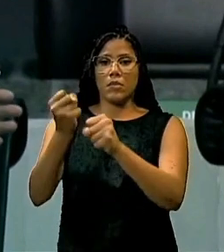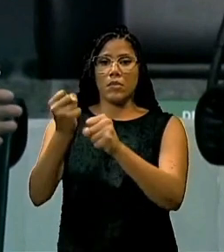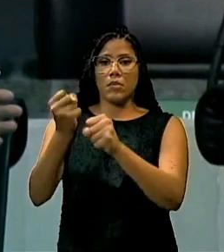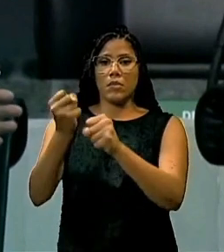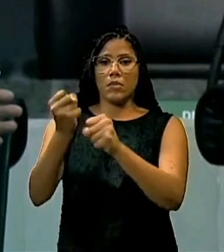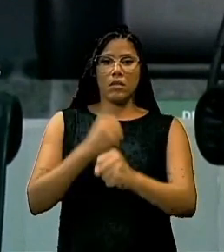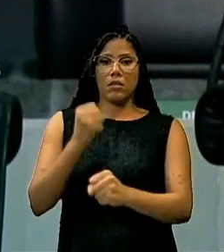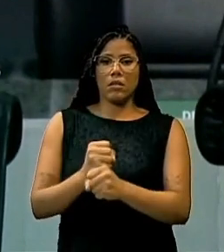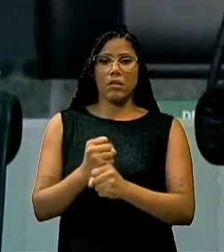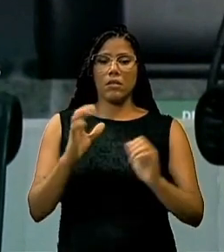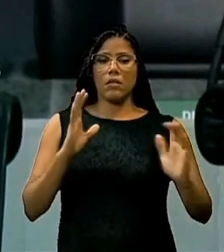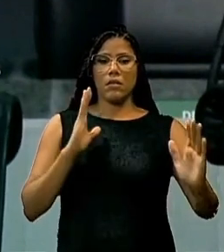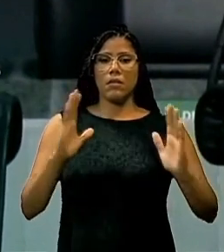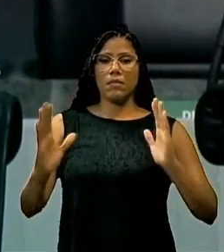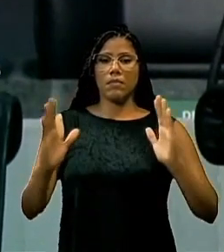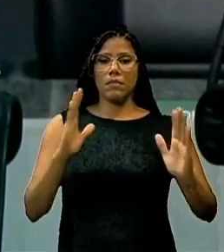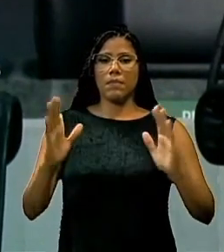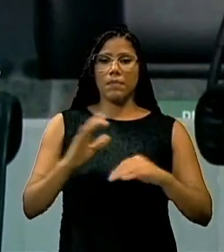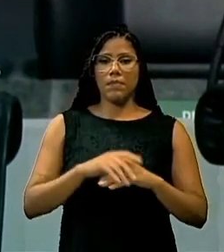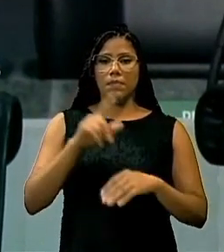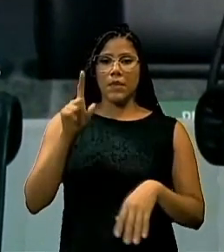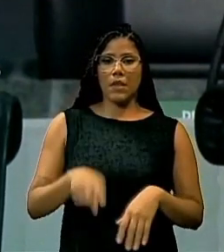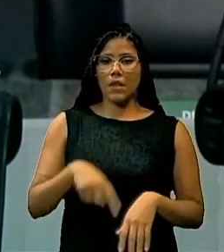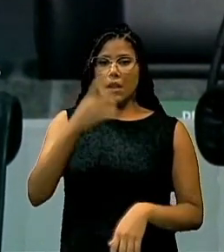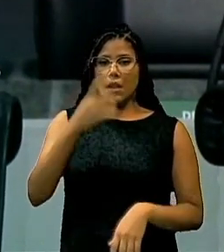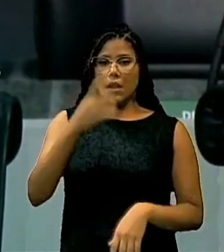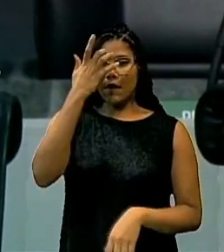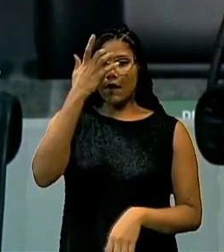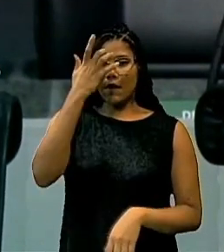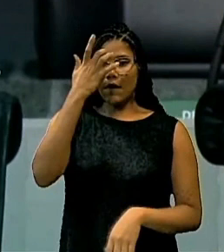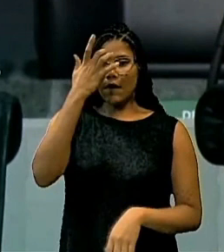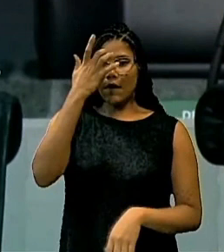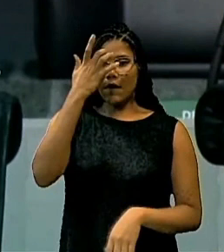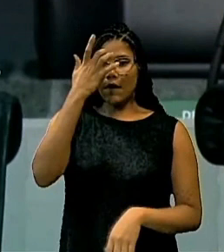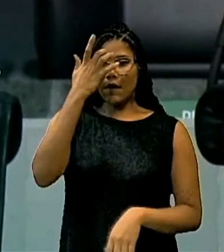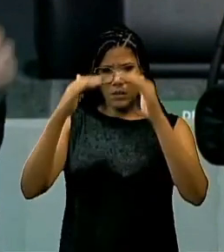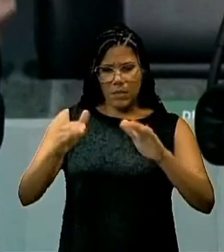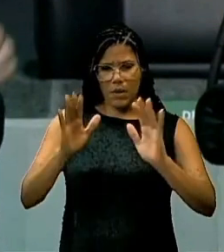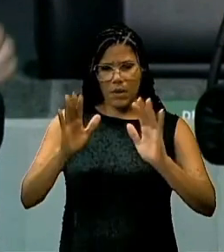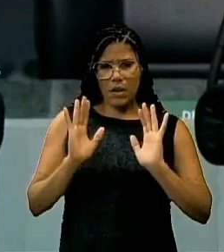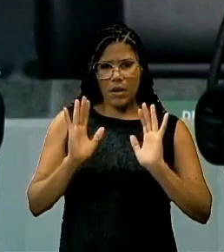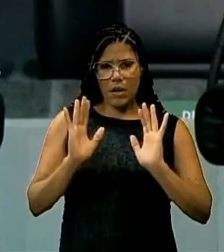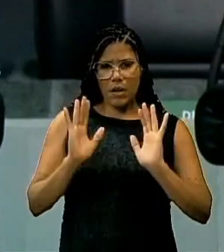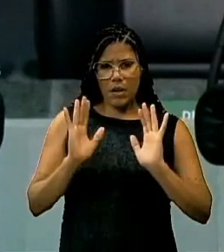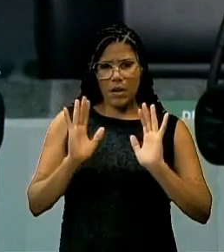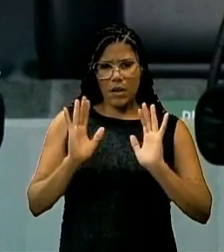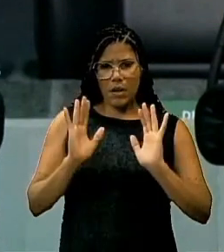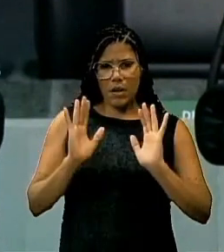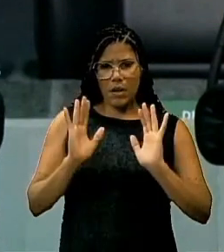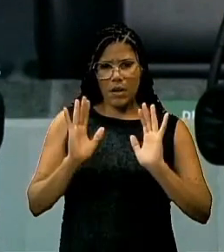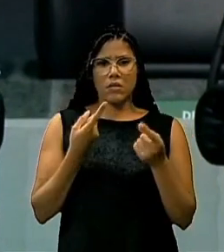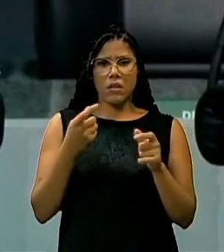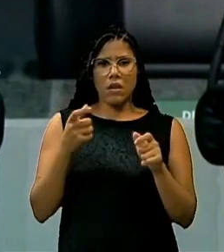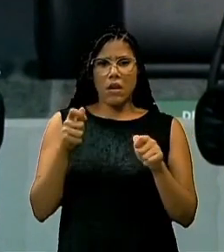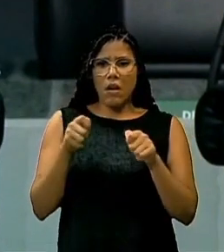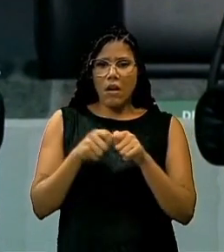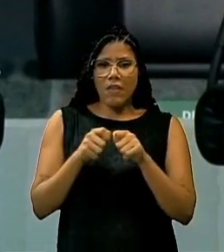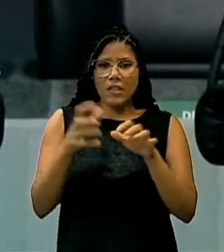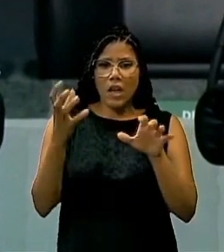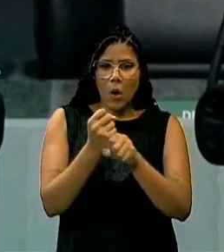anos. É muito fácil, com todo o respeito, a gente fazer conta e entregar para os outros.